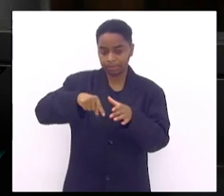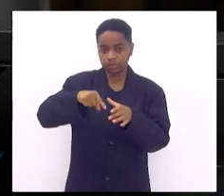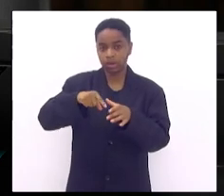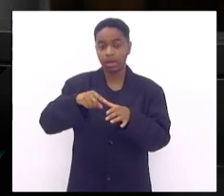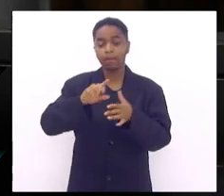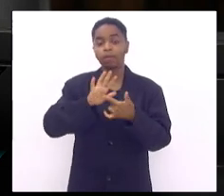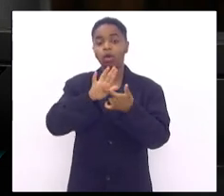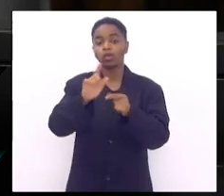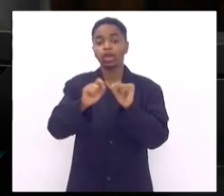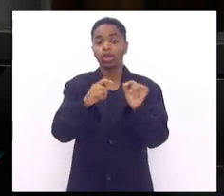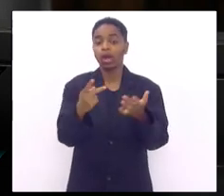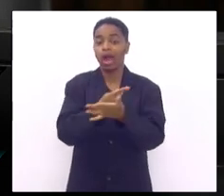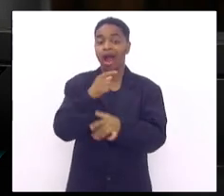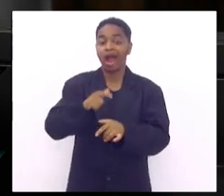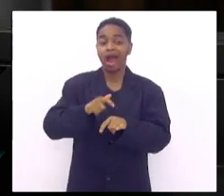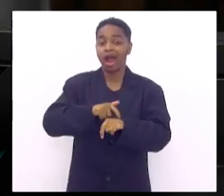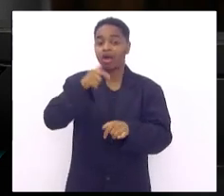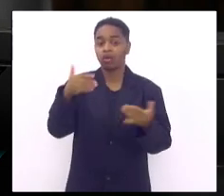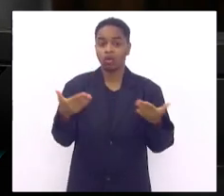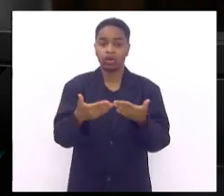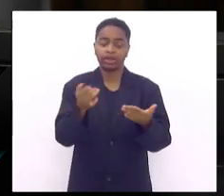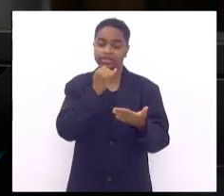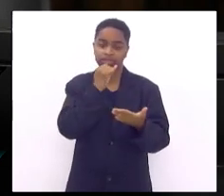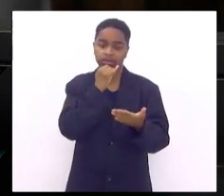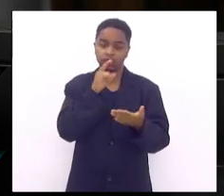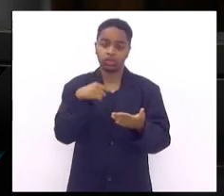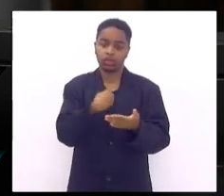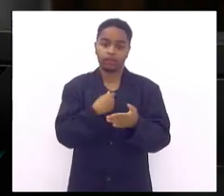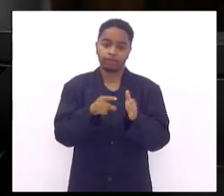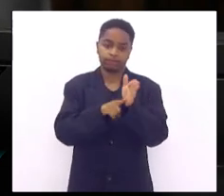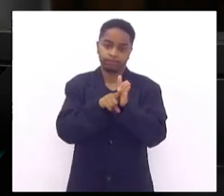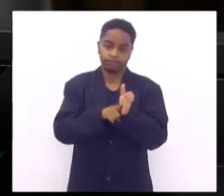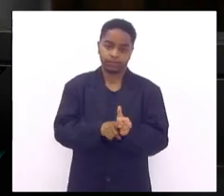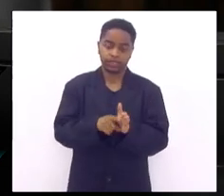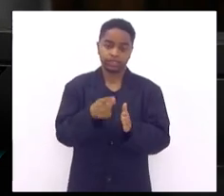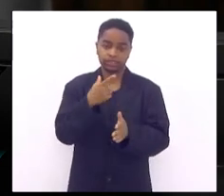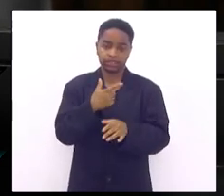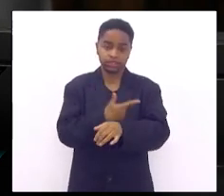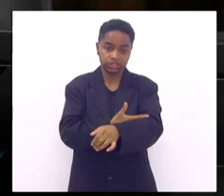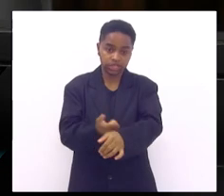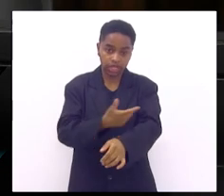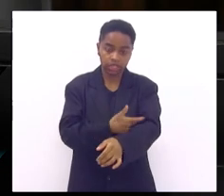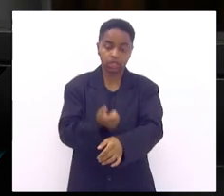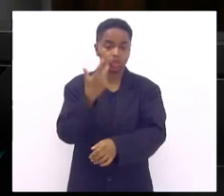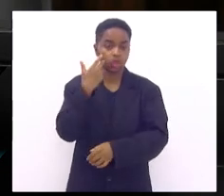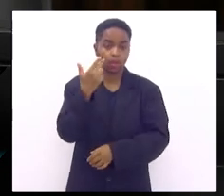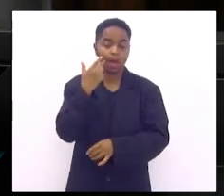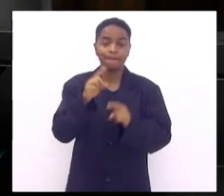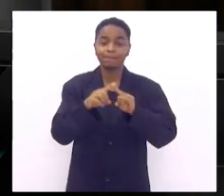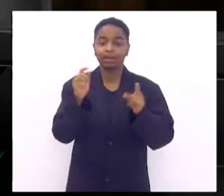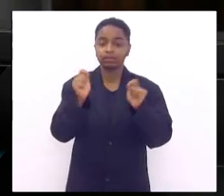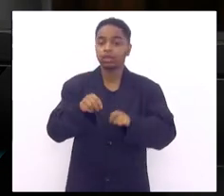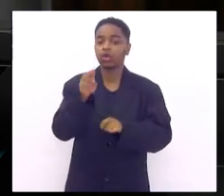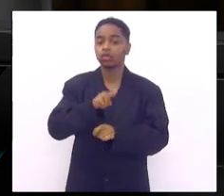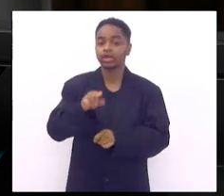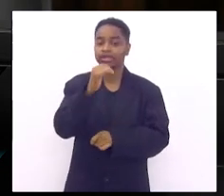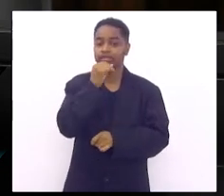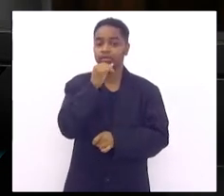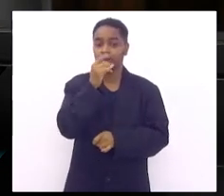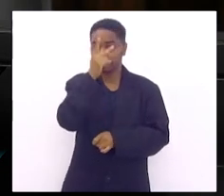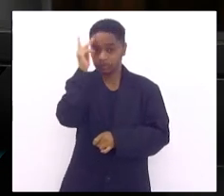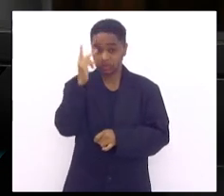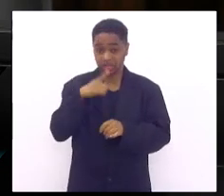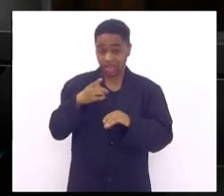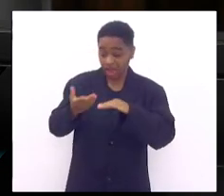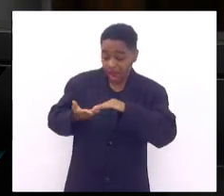está se passando naquele momento é como se eu fizesse um exame de sangue normal naquele momento mas ela é muito útil quando a pessoa a gente encontra pessoas com níveis